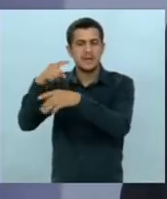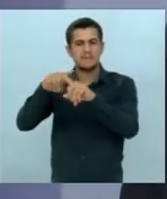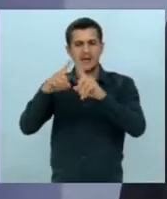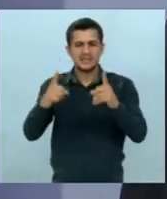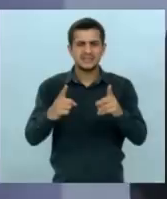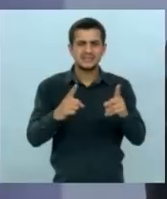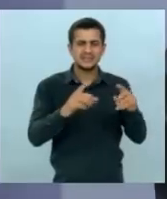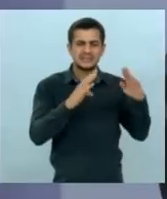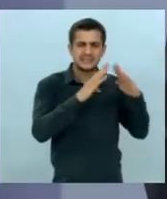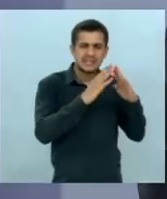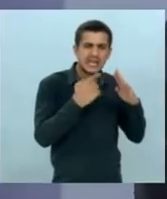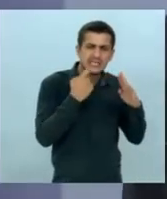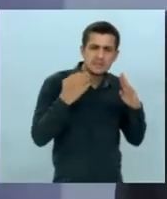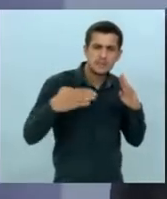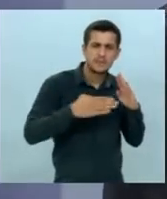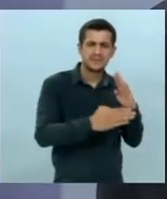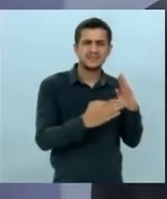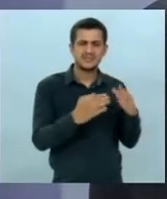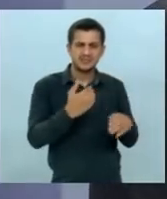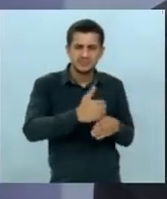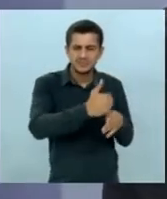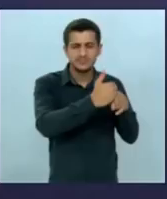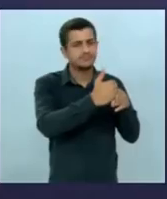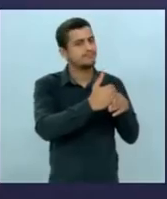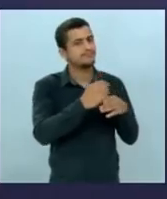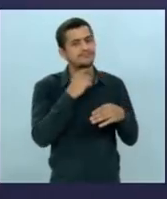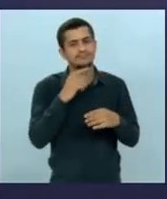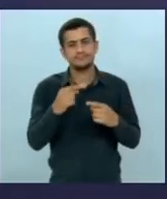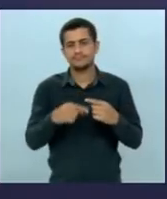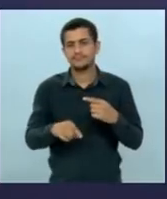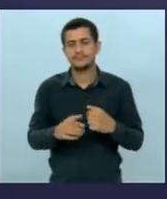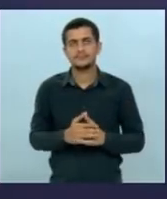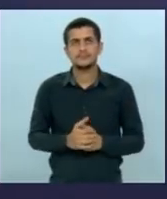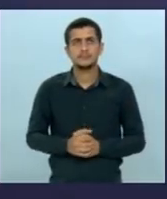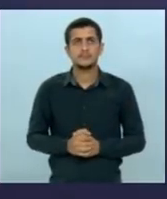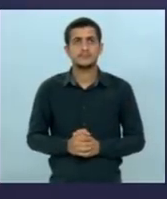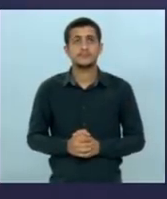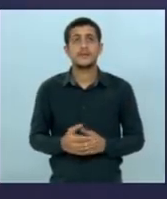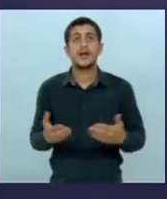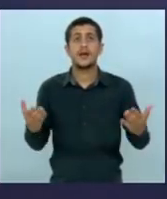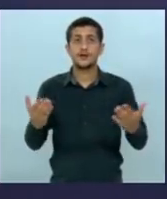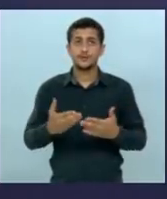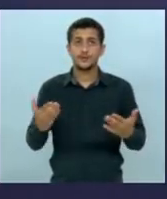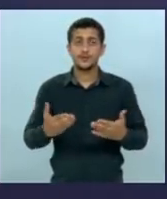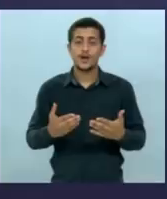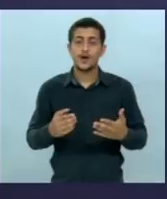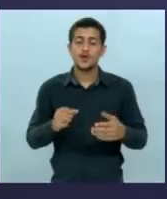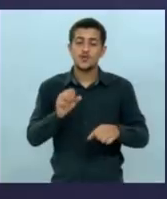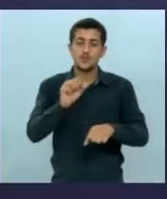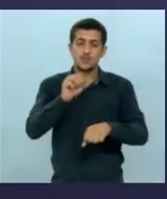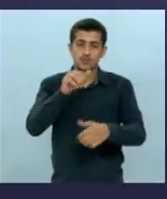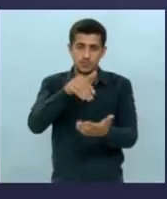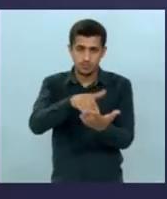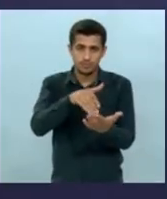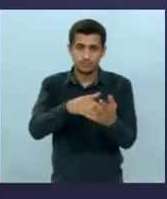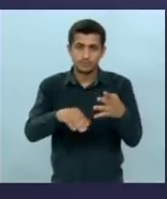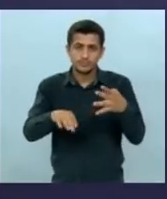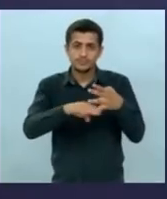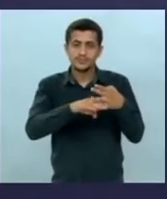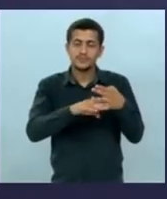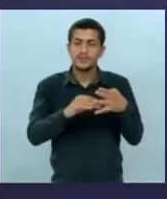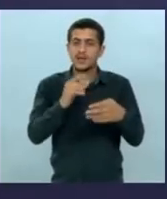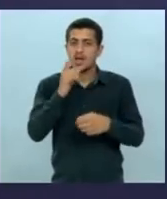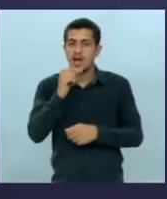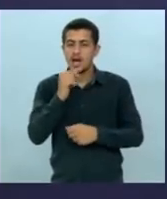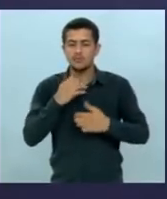resolveu construir e agora nós vamos ter que terminar muito bem nossa última pausa para tomar uma água para